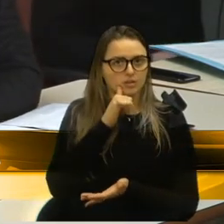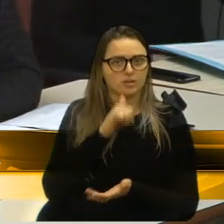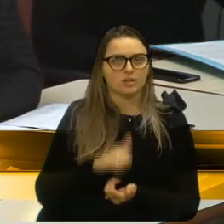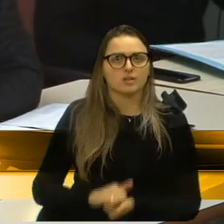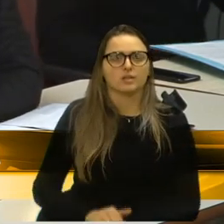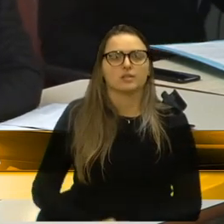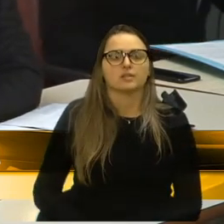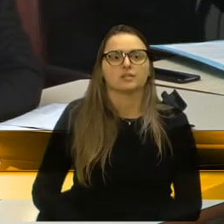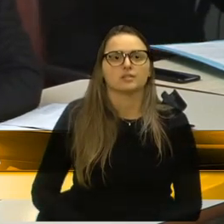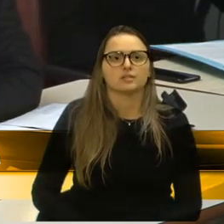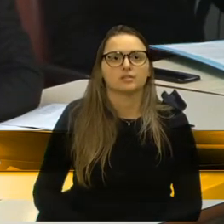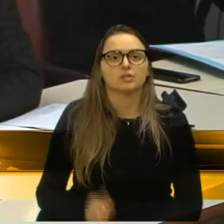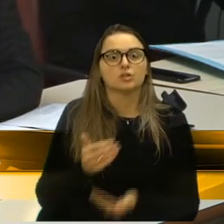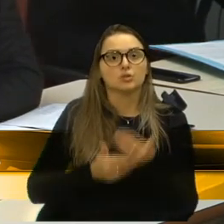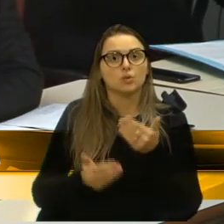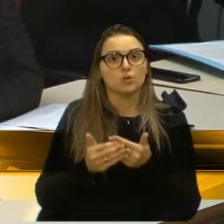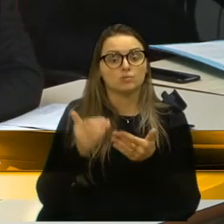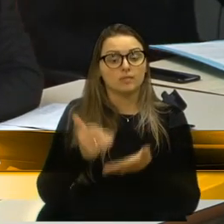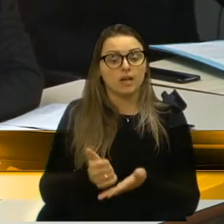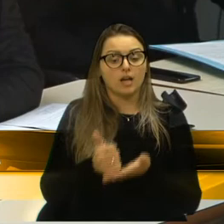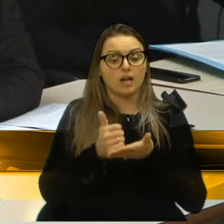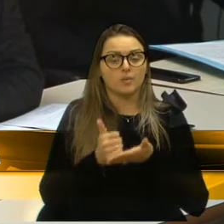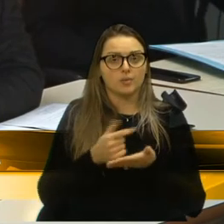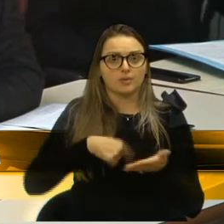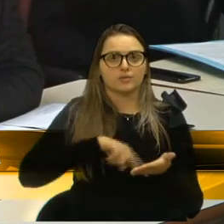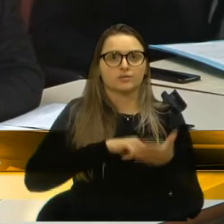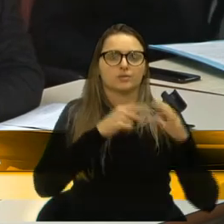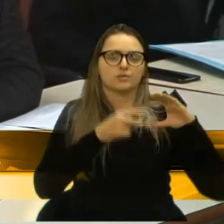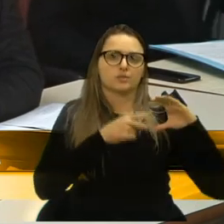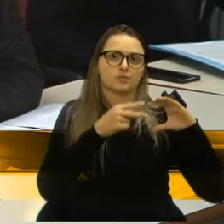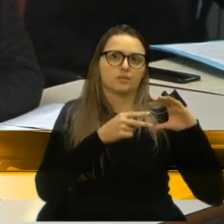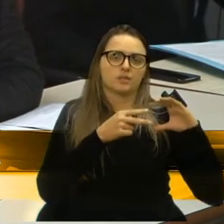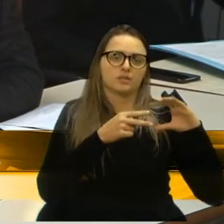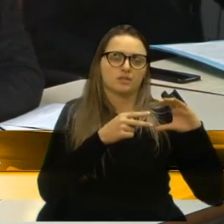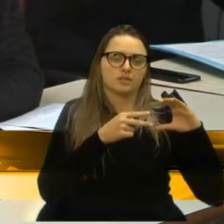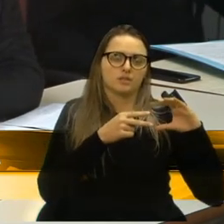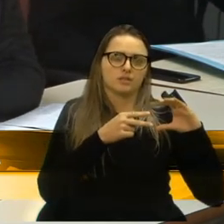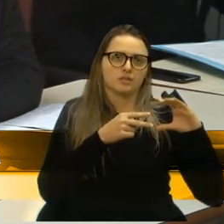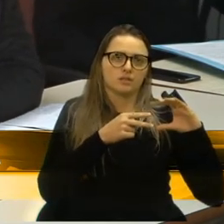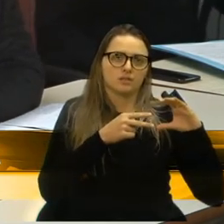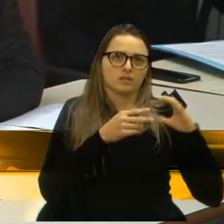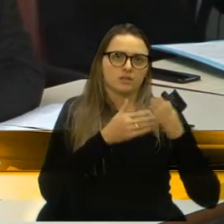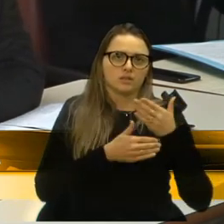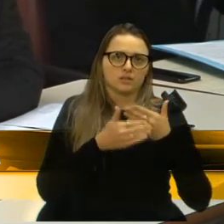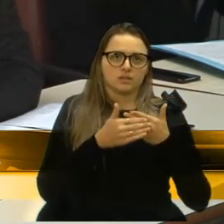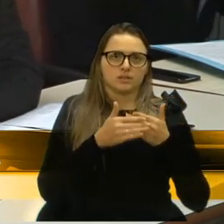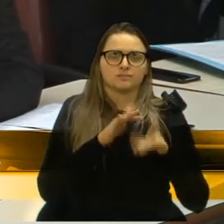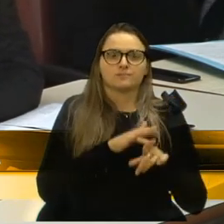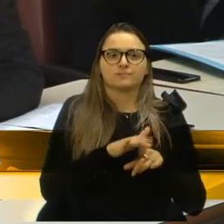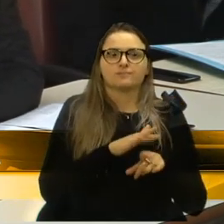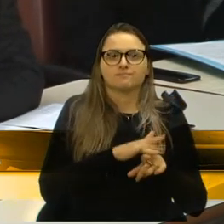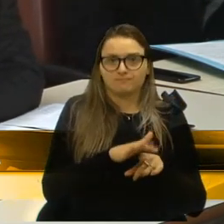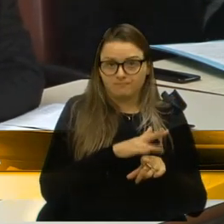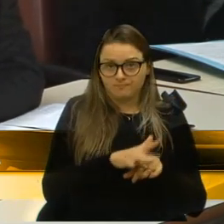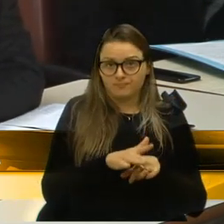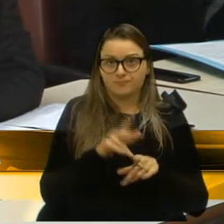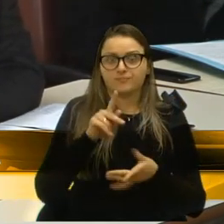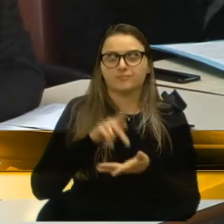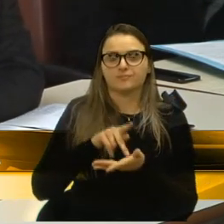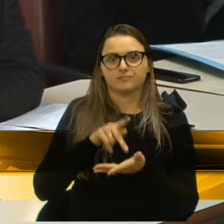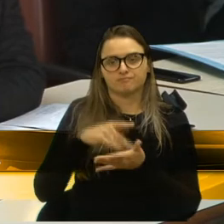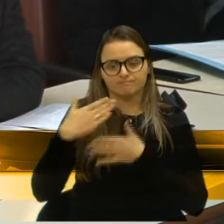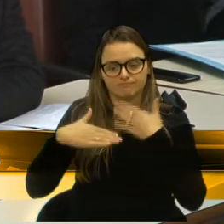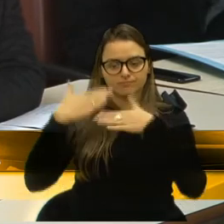que está nos dando esse apoio para que essas demandas realmente possam avançar